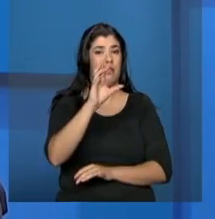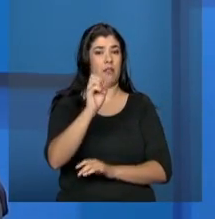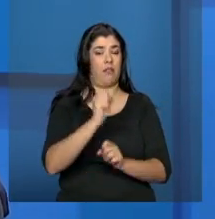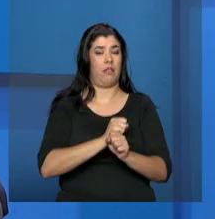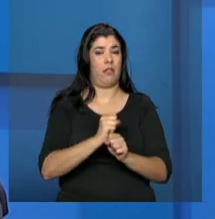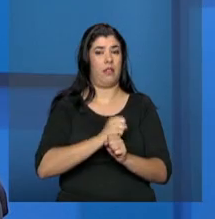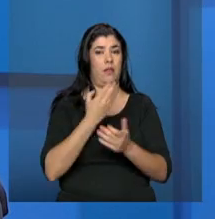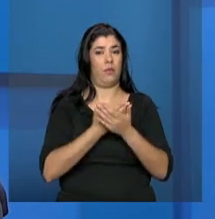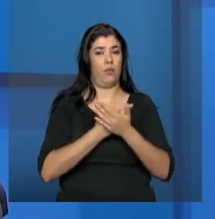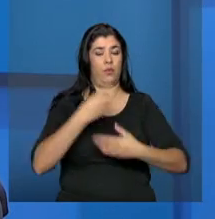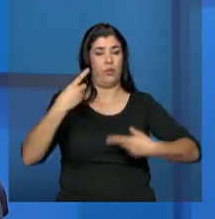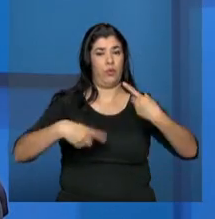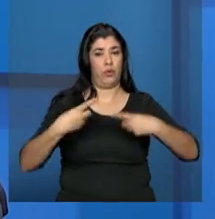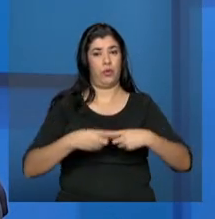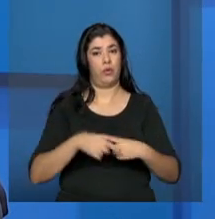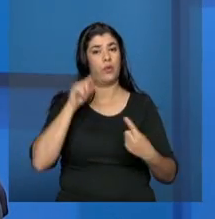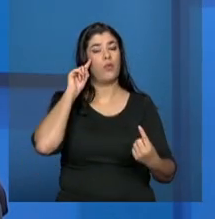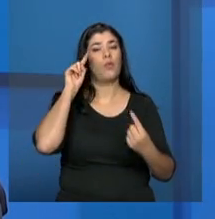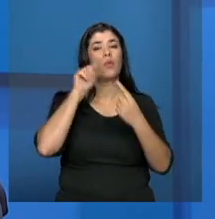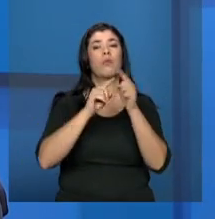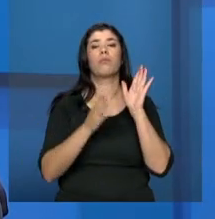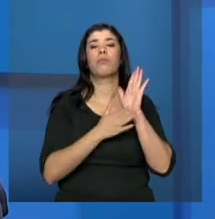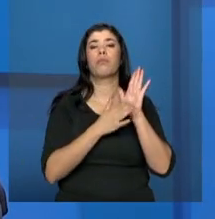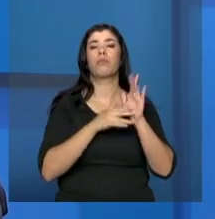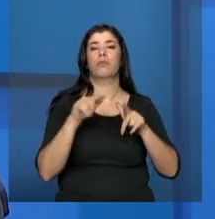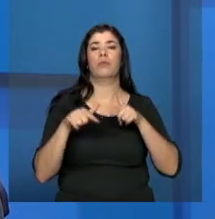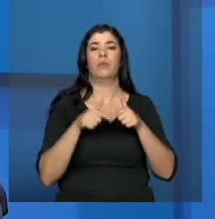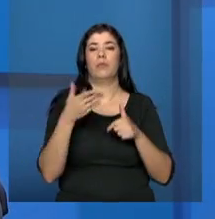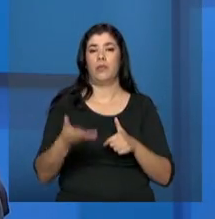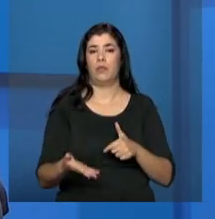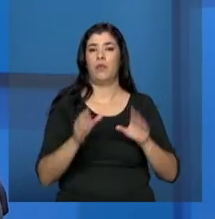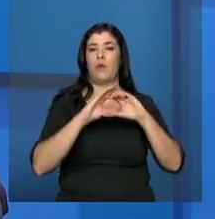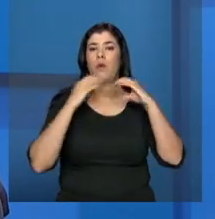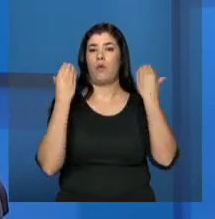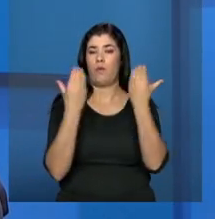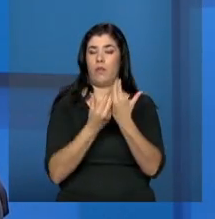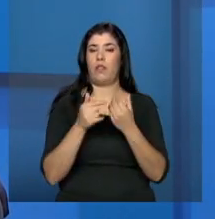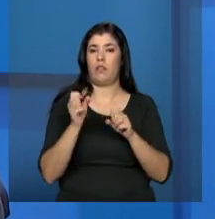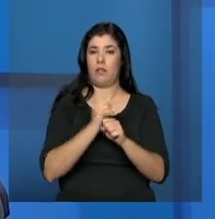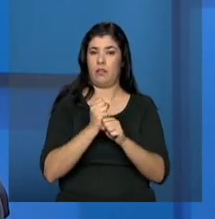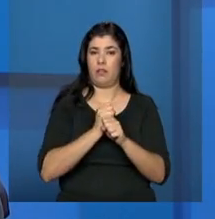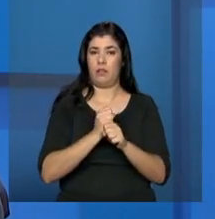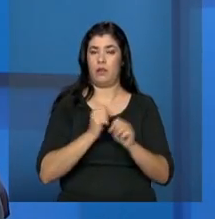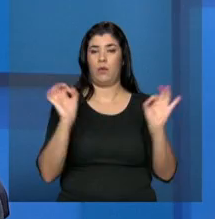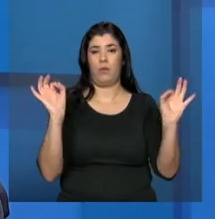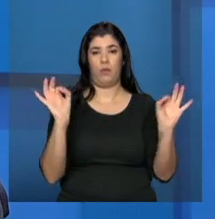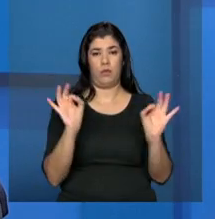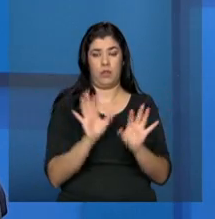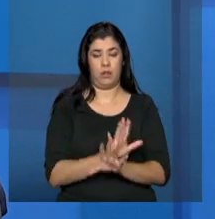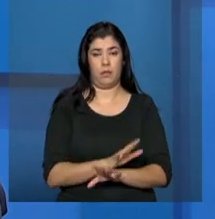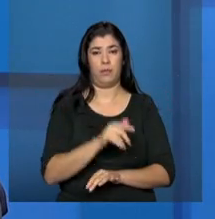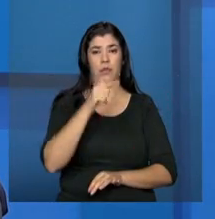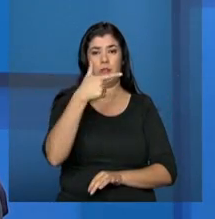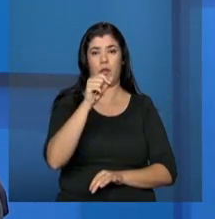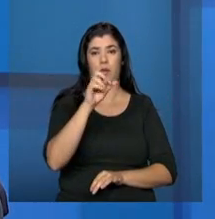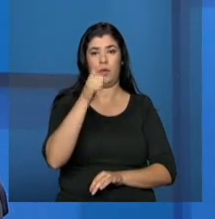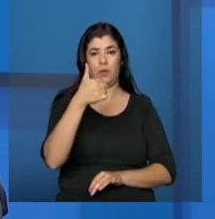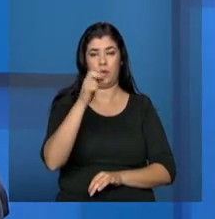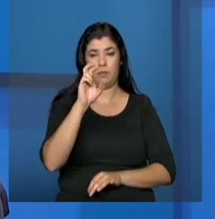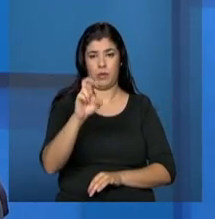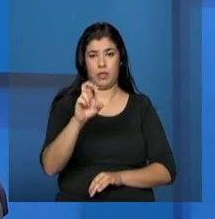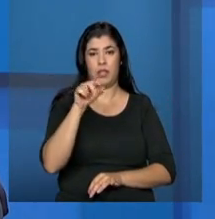é que esta conferência, imediatamente, né, de quando a gente termina o plano ao final de 2015, que a